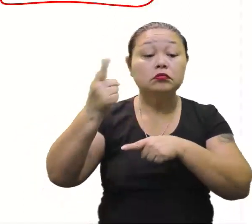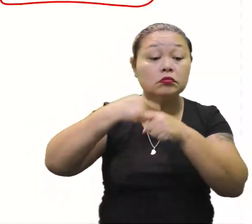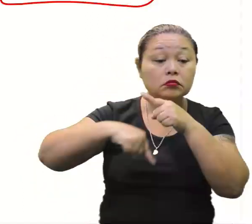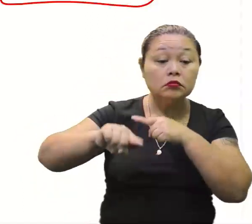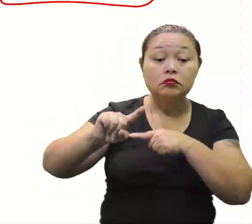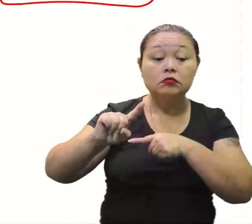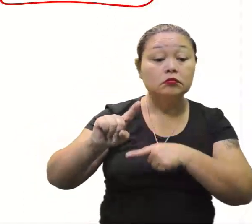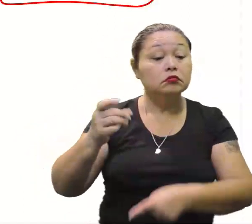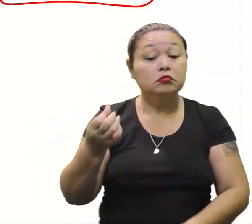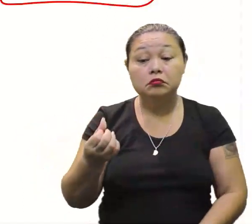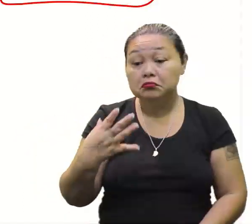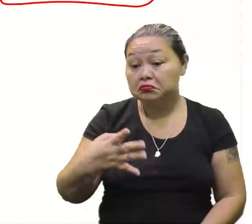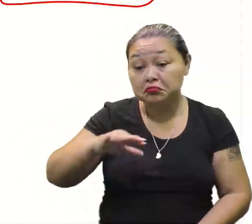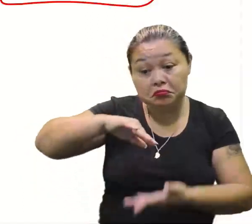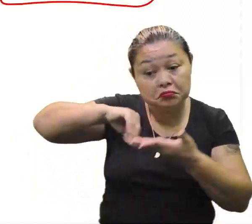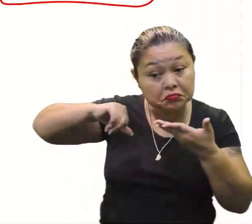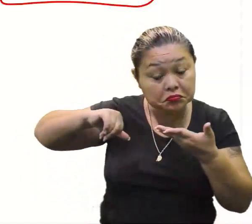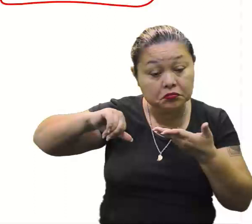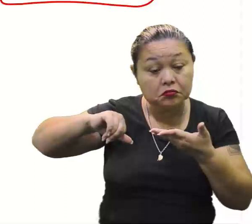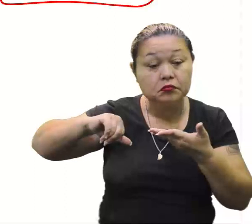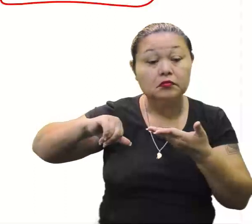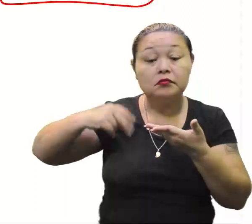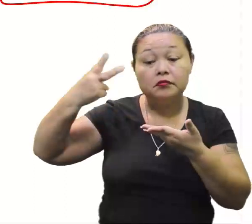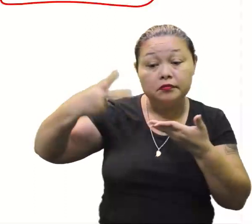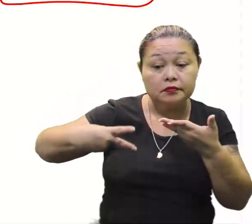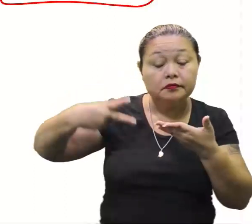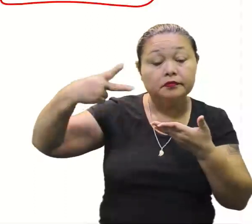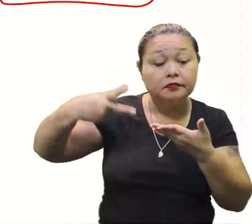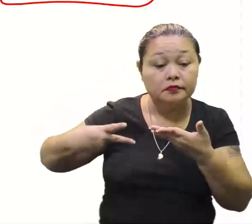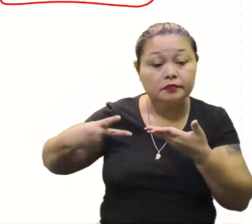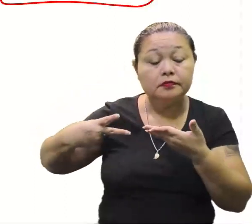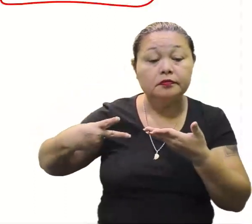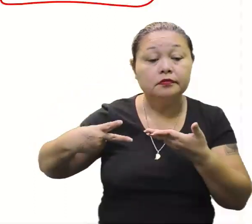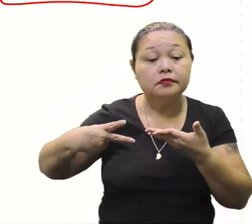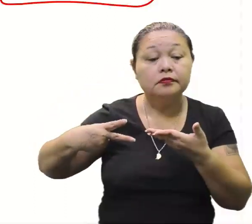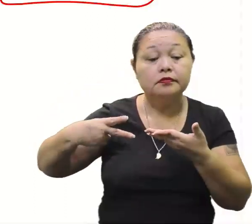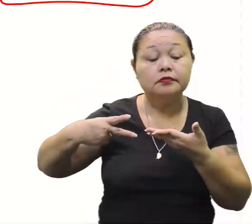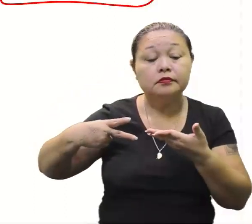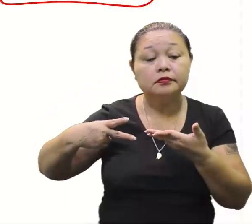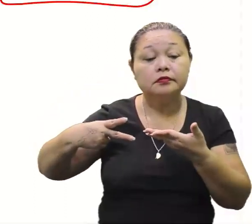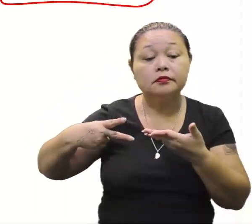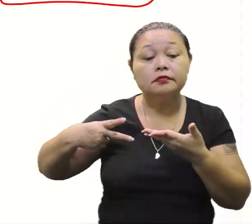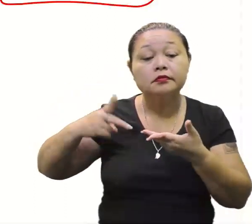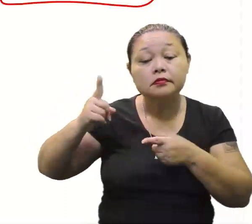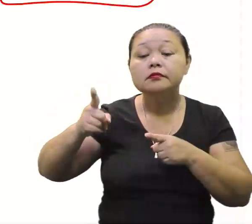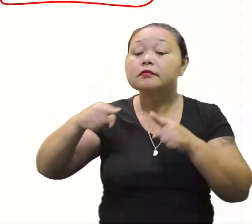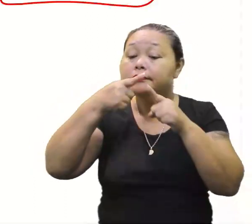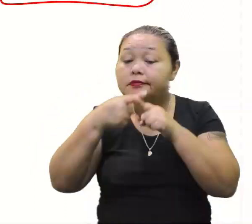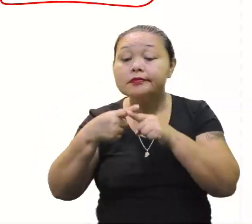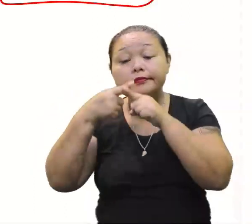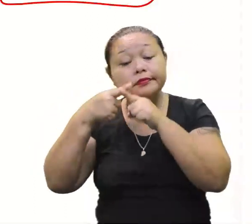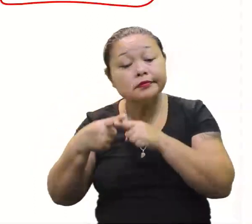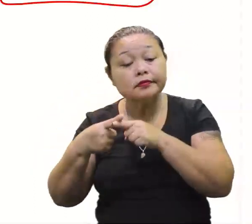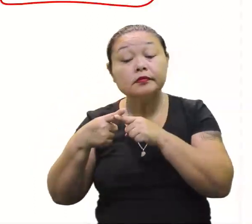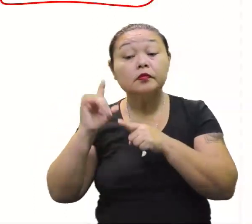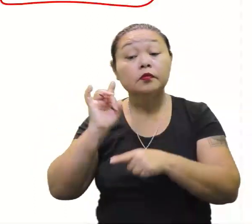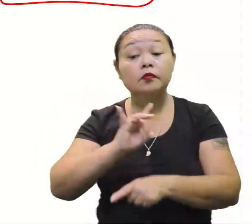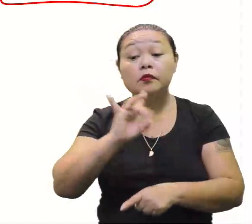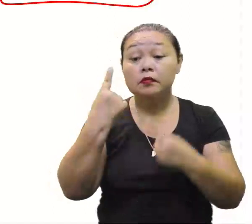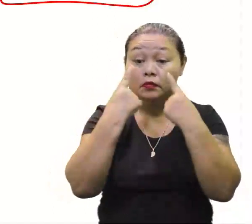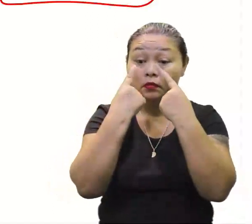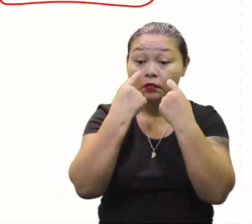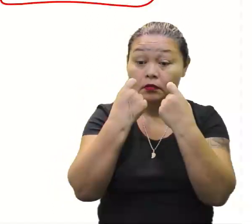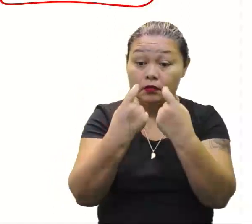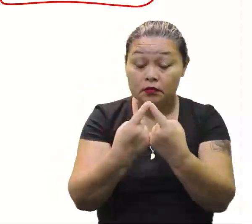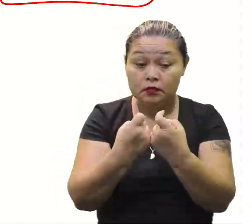não pode ser 64. Então, já elimina duas alternativas. E aí, foi multiplicando. Só que é interessante